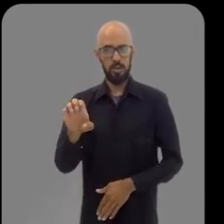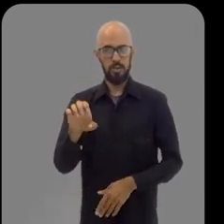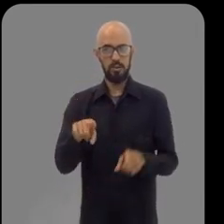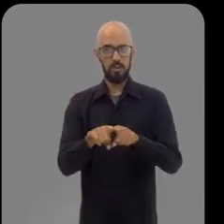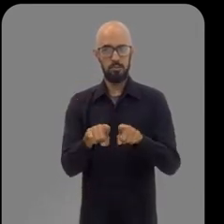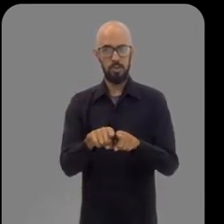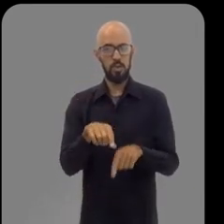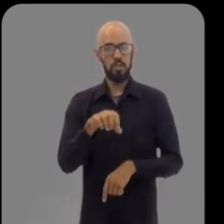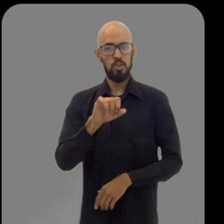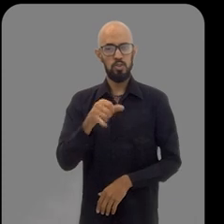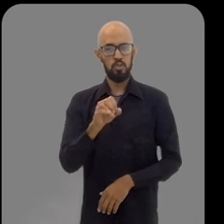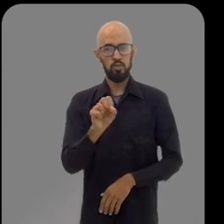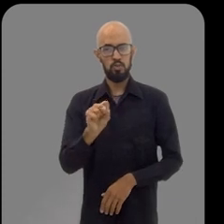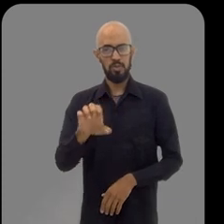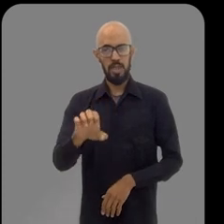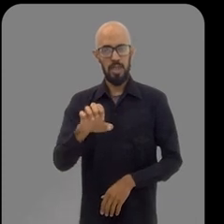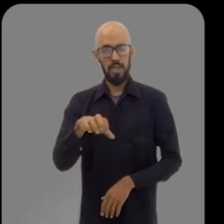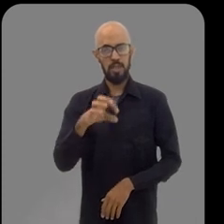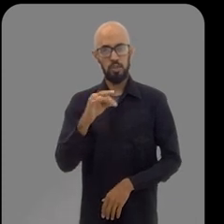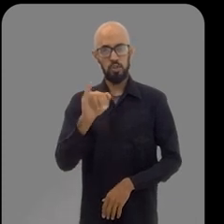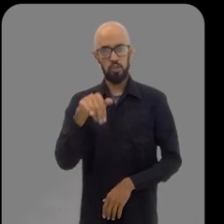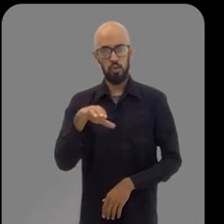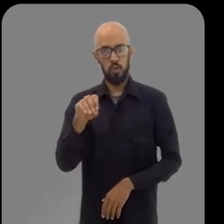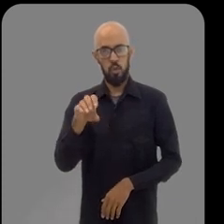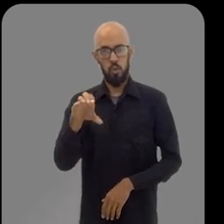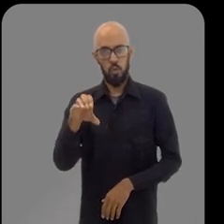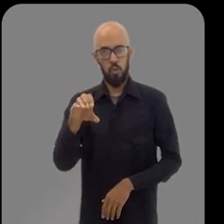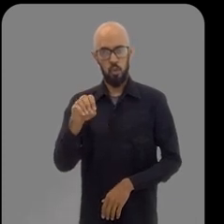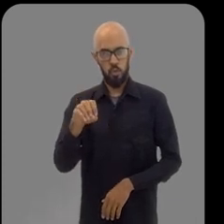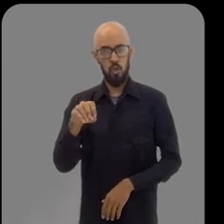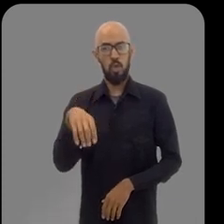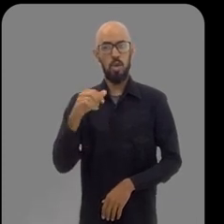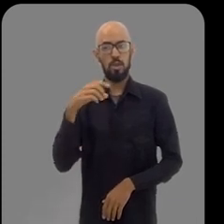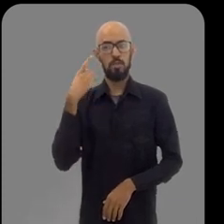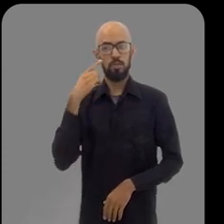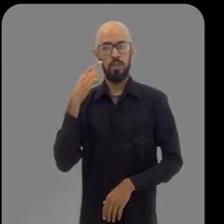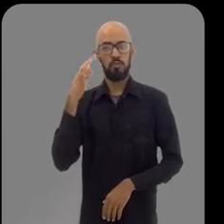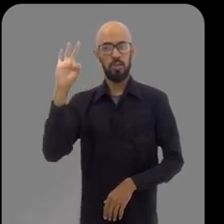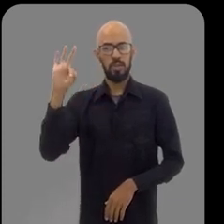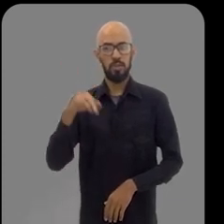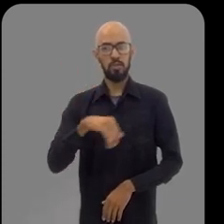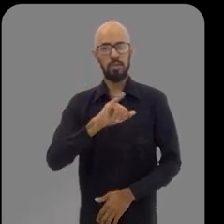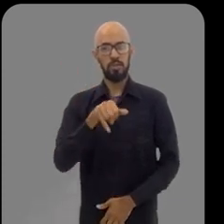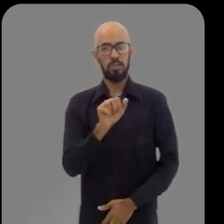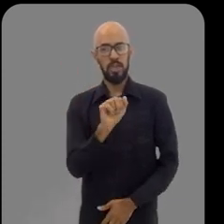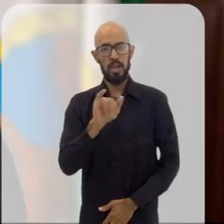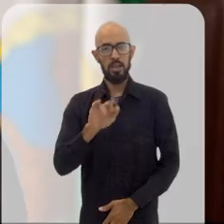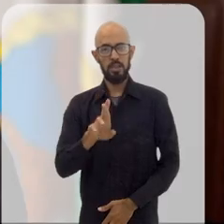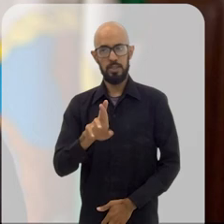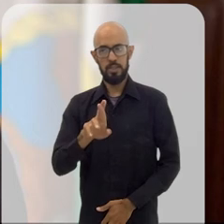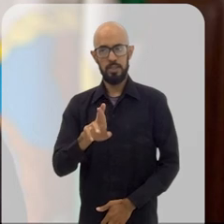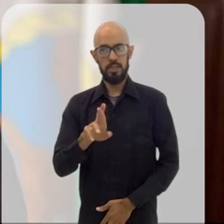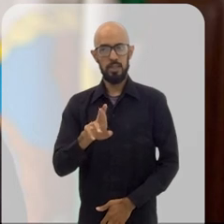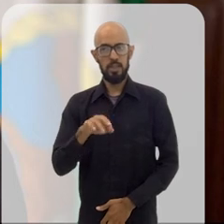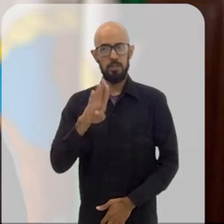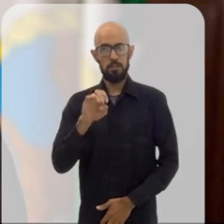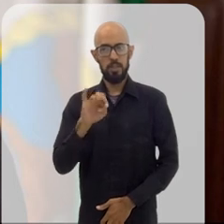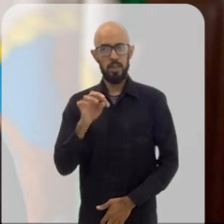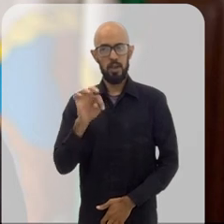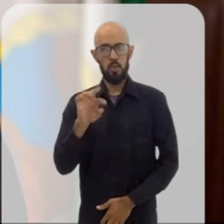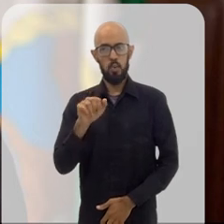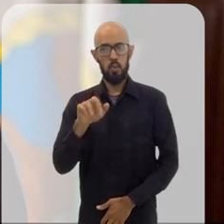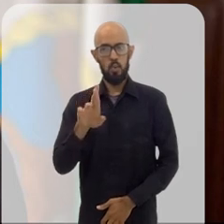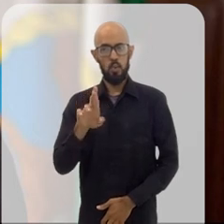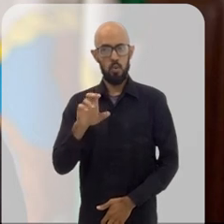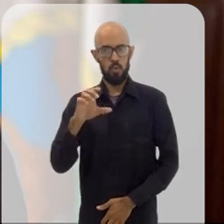Filho, deputado estadual. José Egídio Tinoco Neto, deputado federal. E Jair Bittencourt,